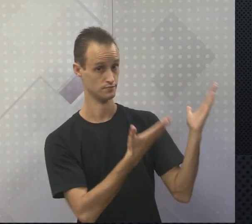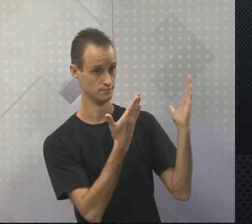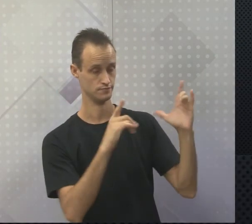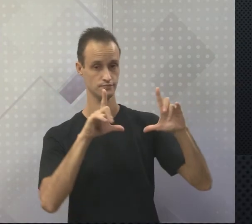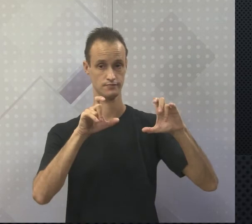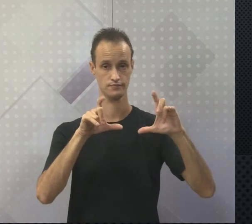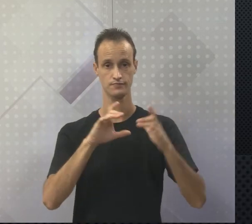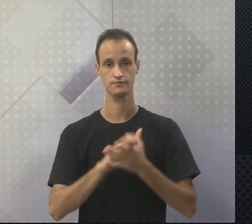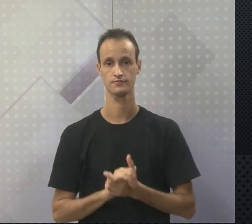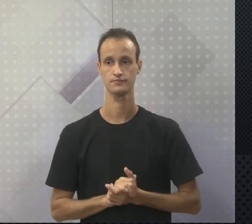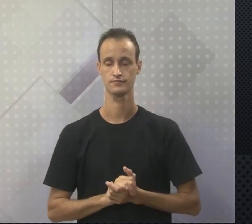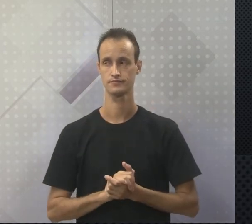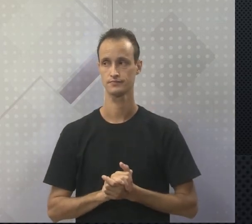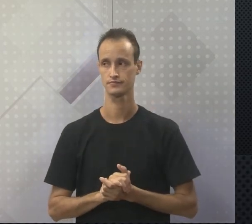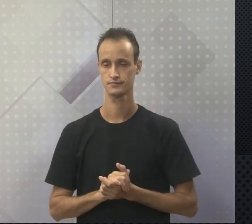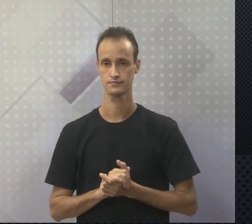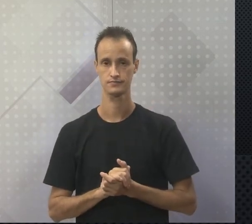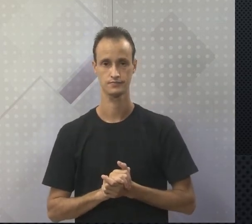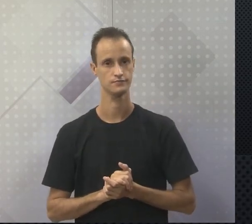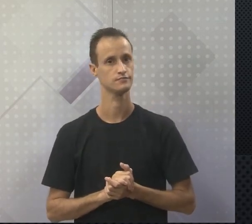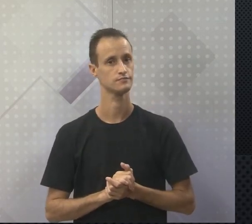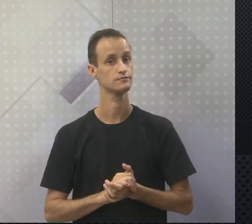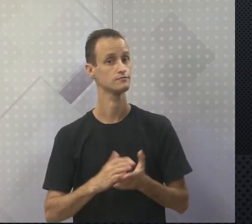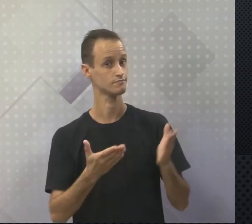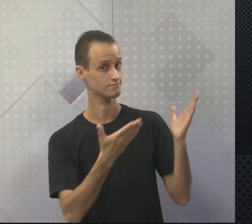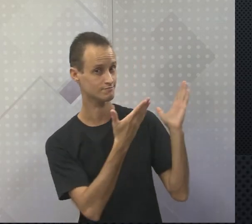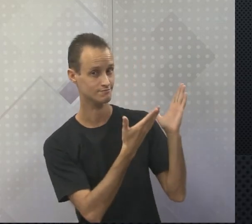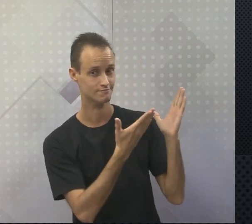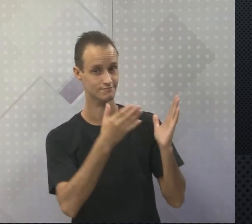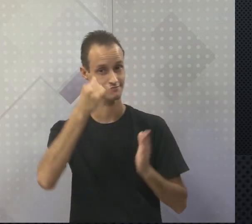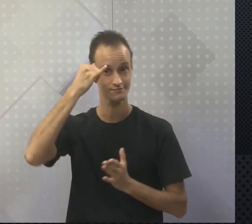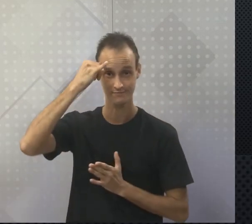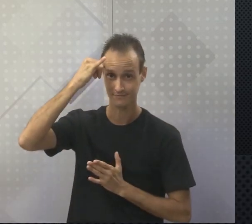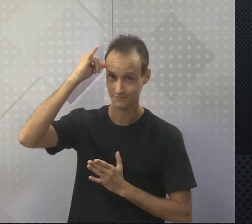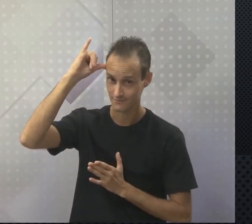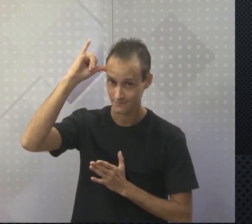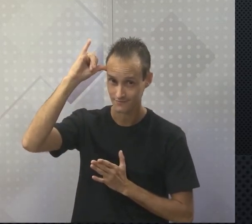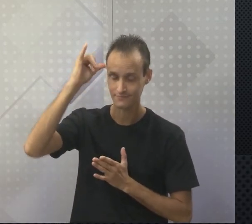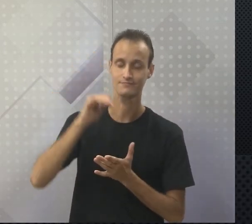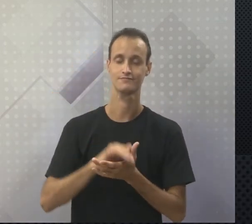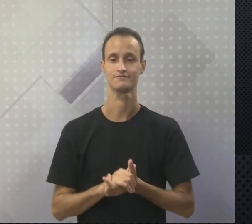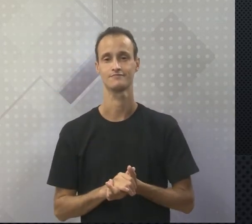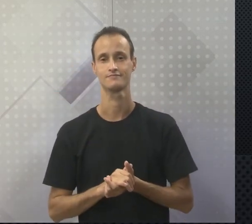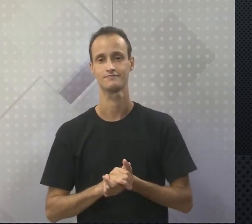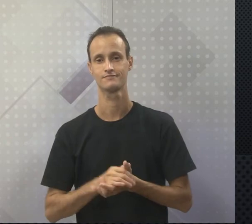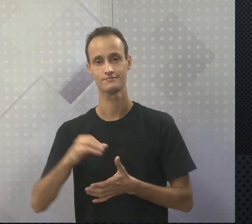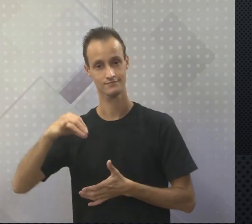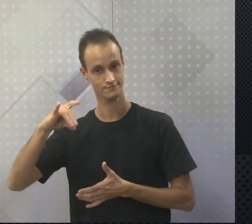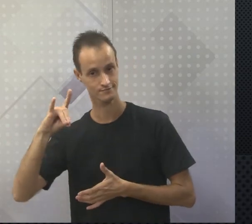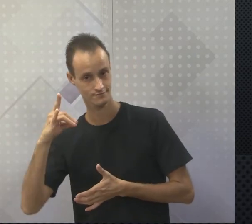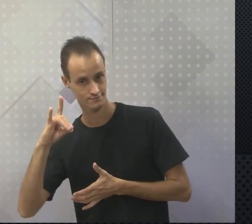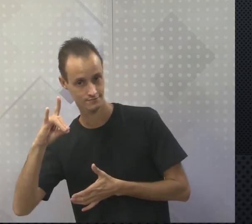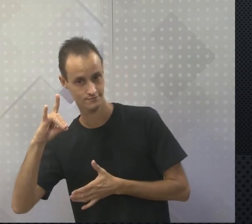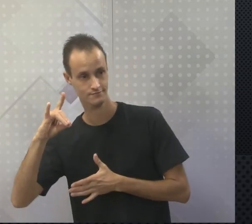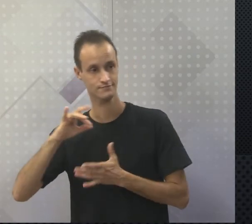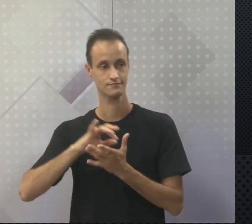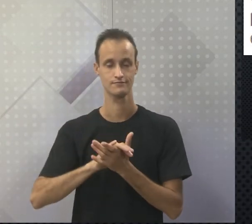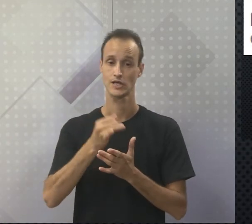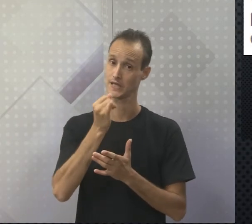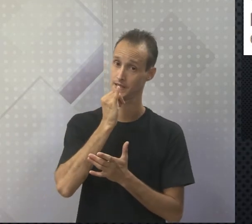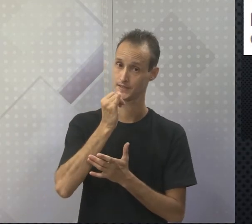aí do artista principal, o boi, a pecuária bovina, e a gente tem alguns exemplos.